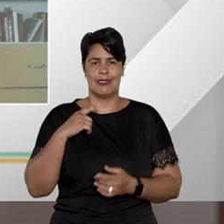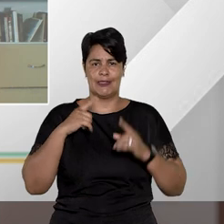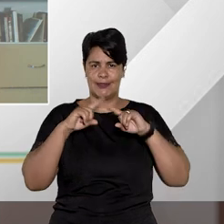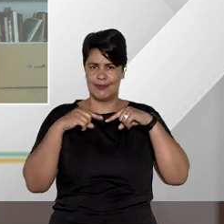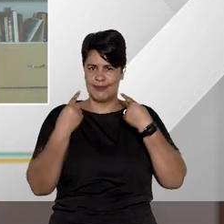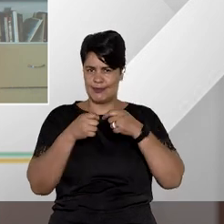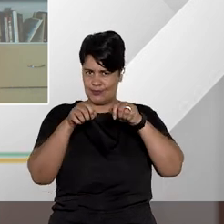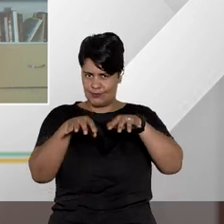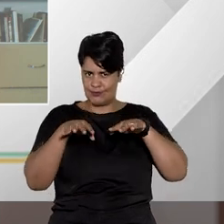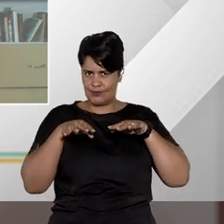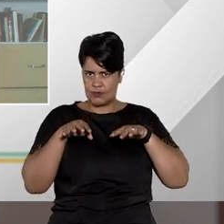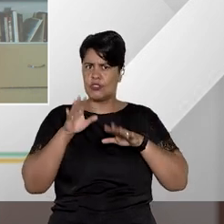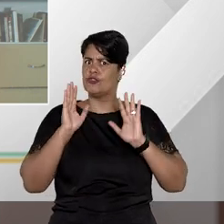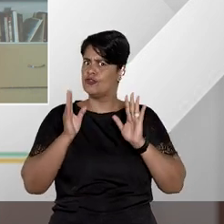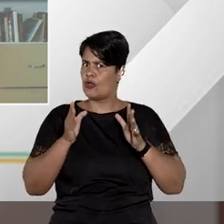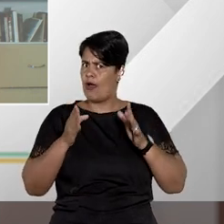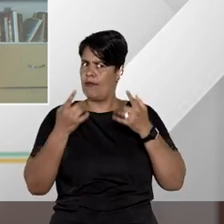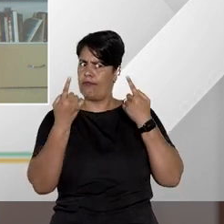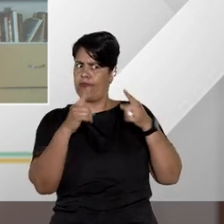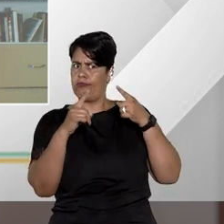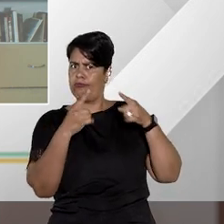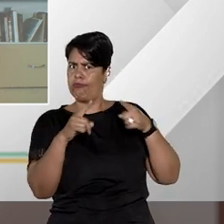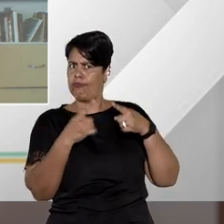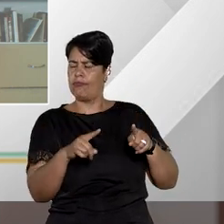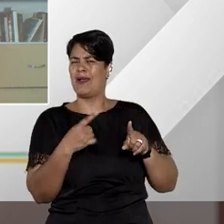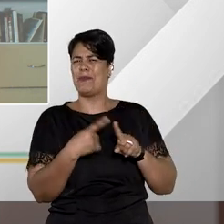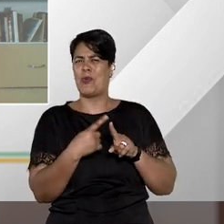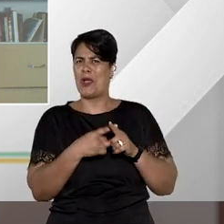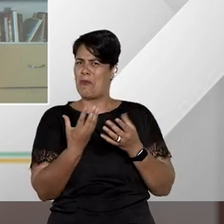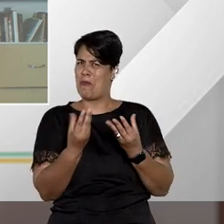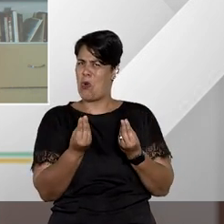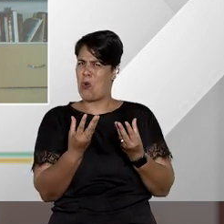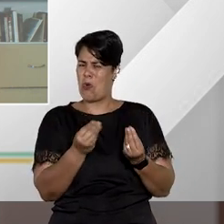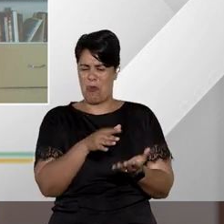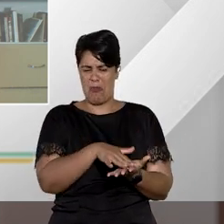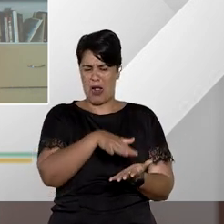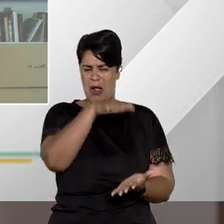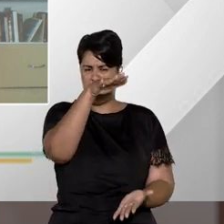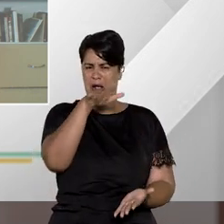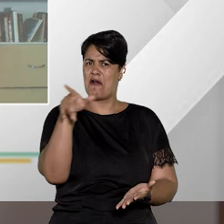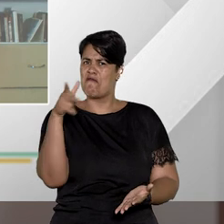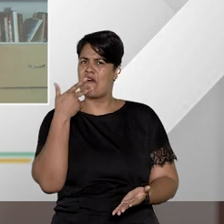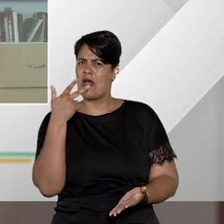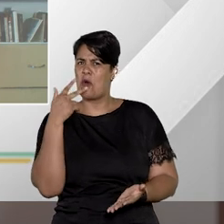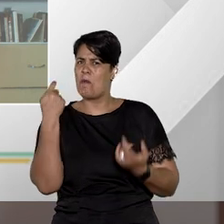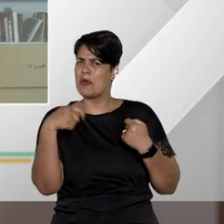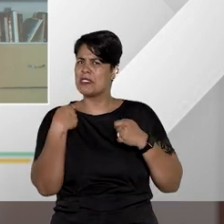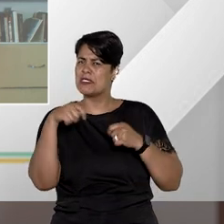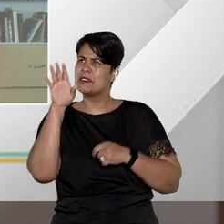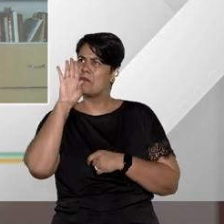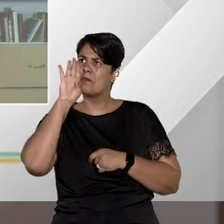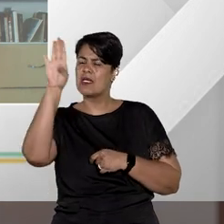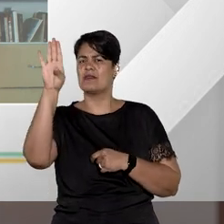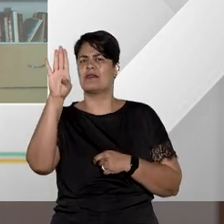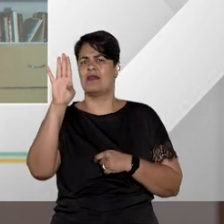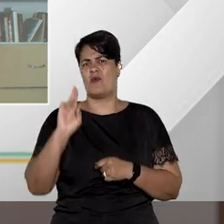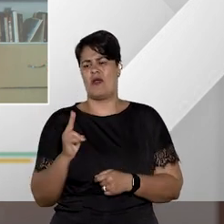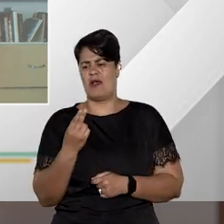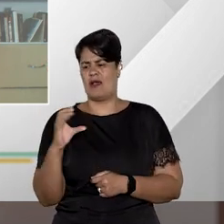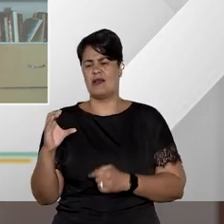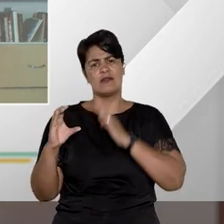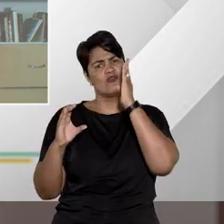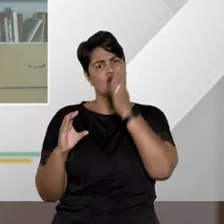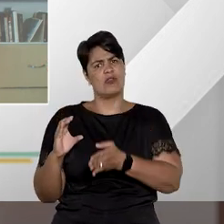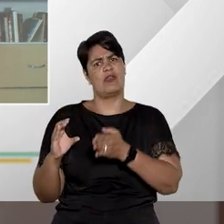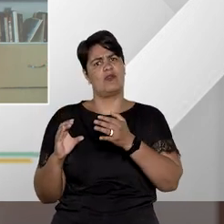julgamento já chegaram a criticar tal excesso né e apontaram a necessidade de se priorizar esse tipo de ação que